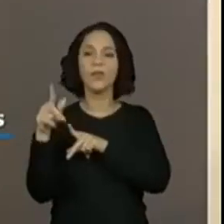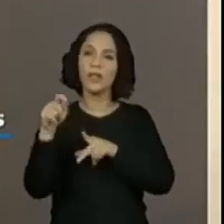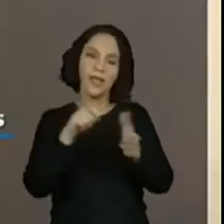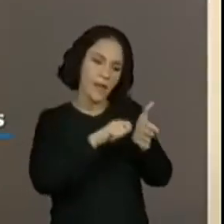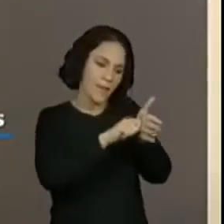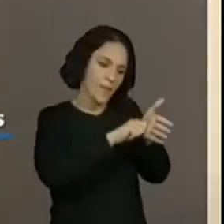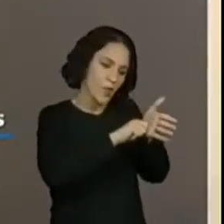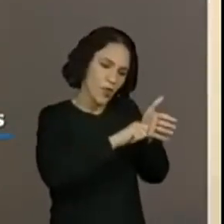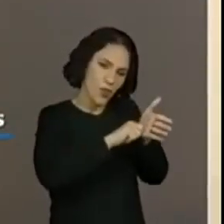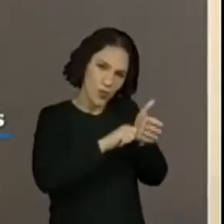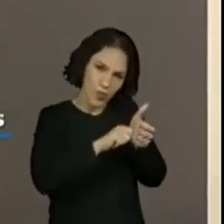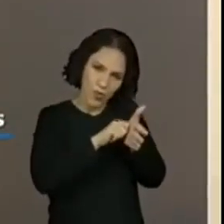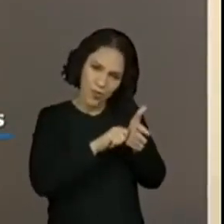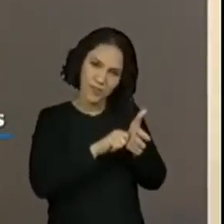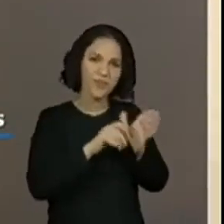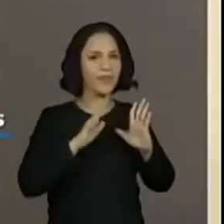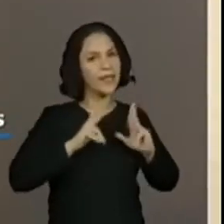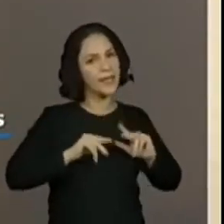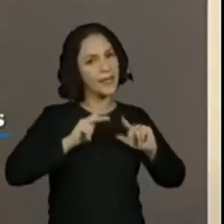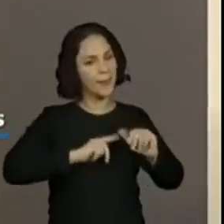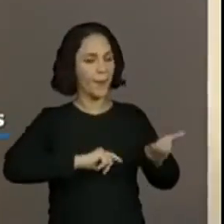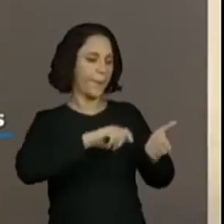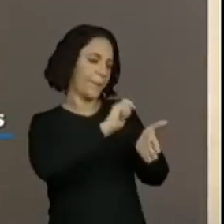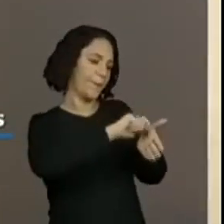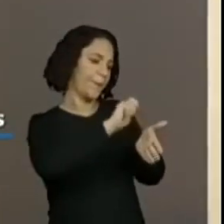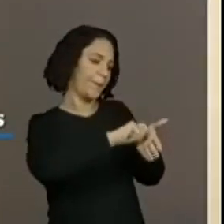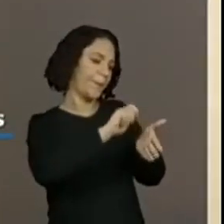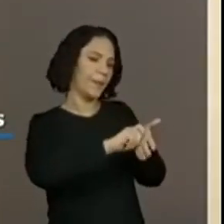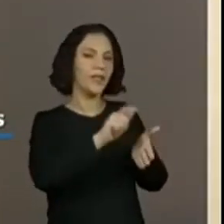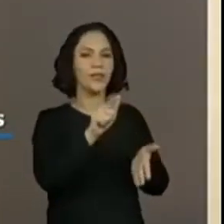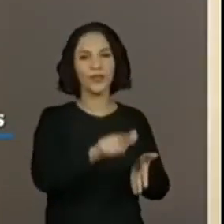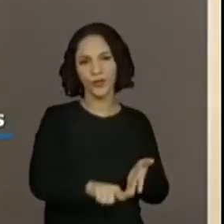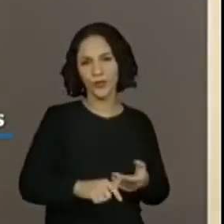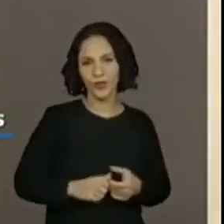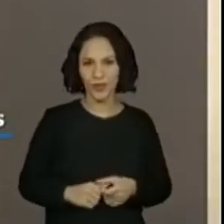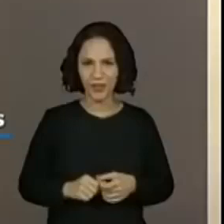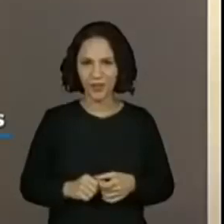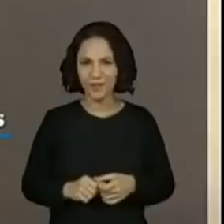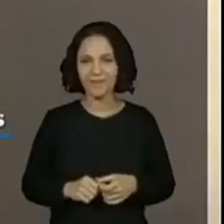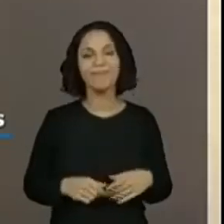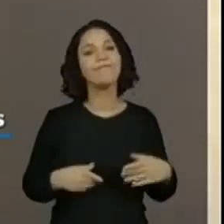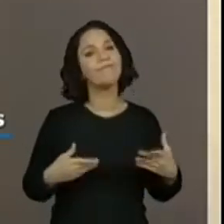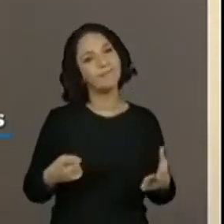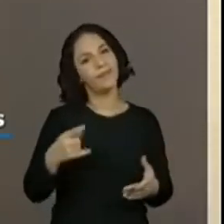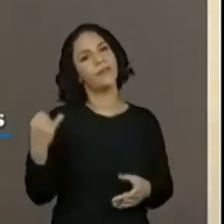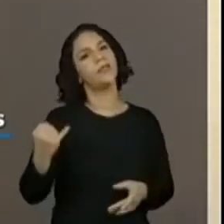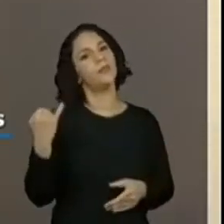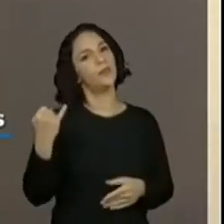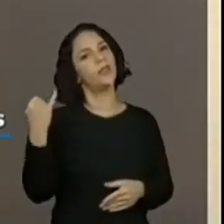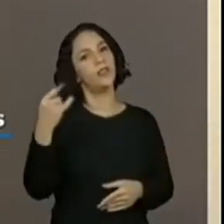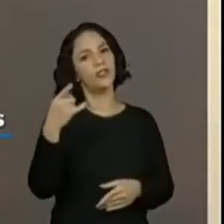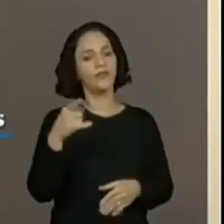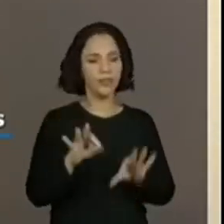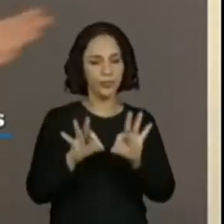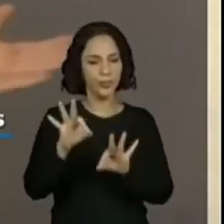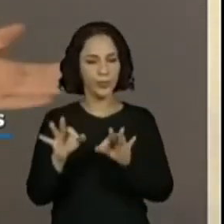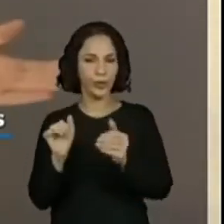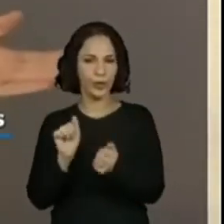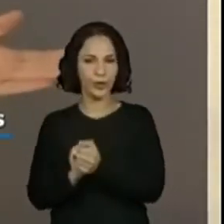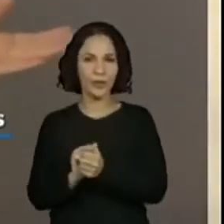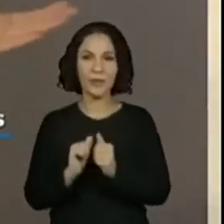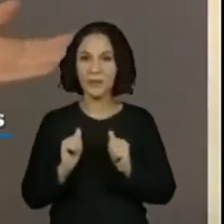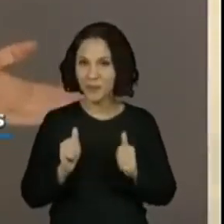lá, apagou o que estava faltando e achou espaço para escrever corretamente. Isso é importante de vocês fazerem conosco.